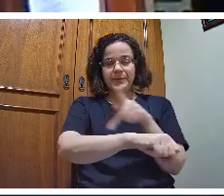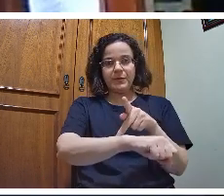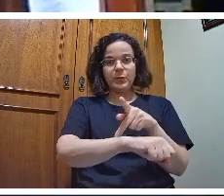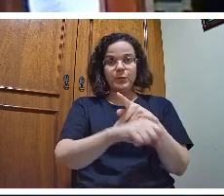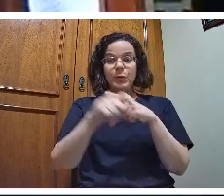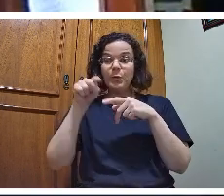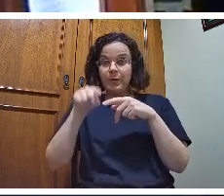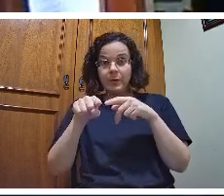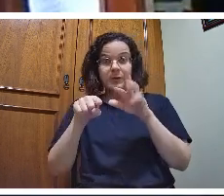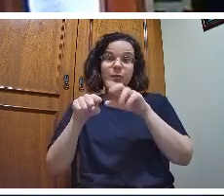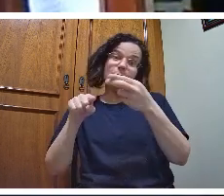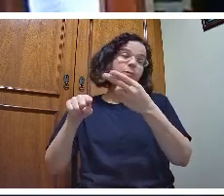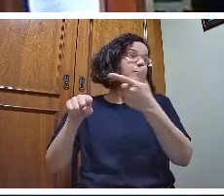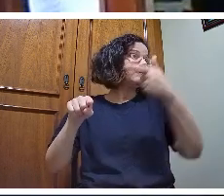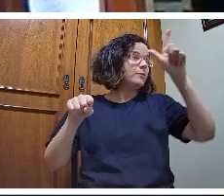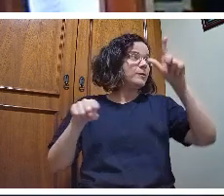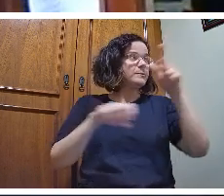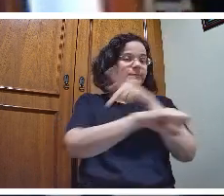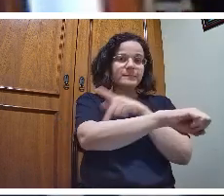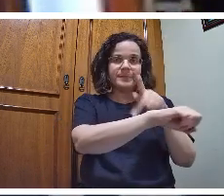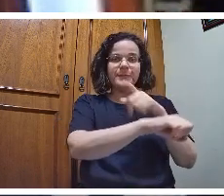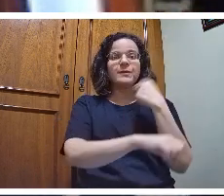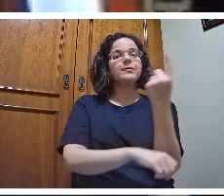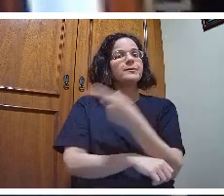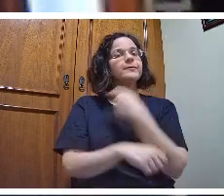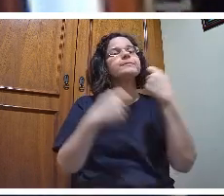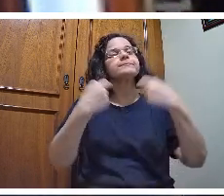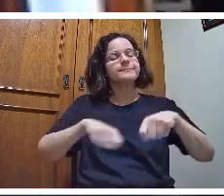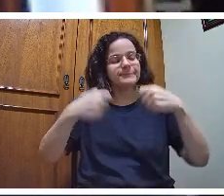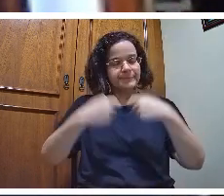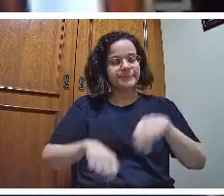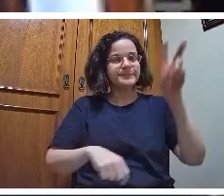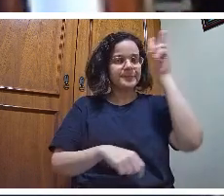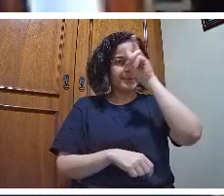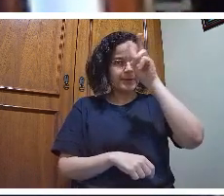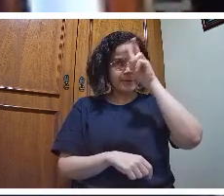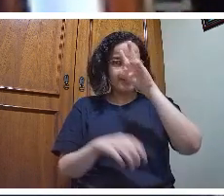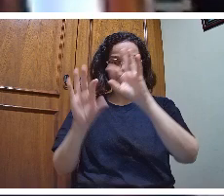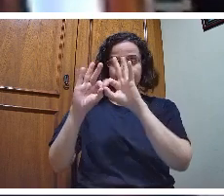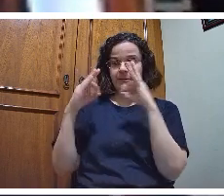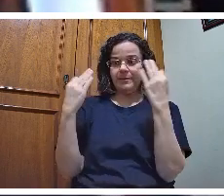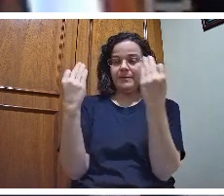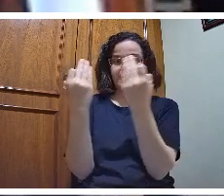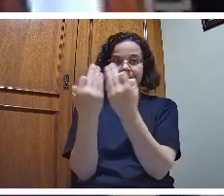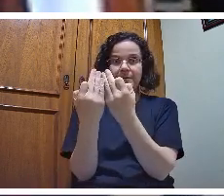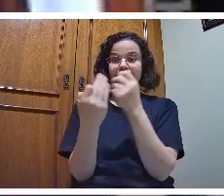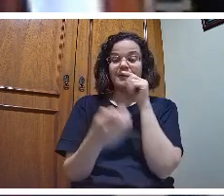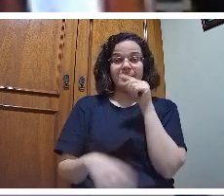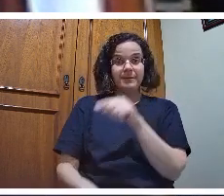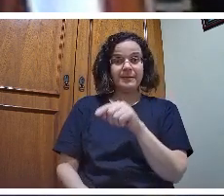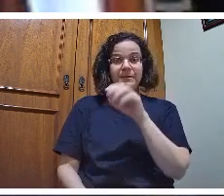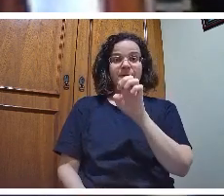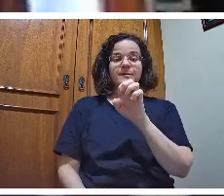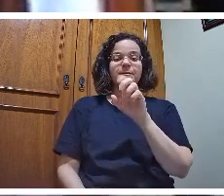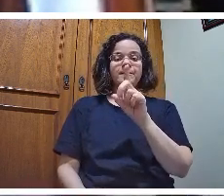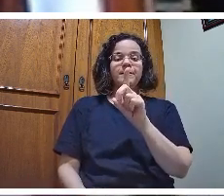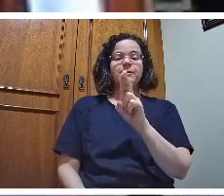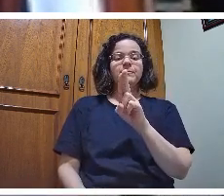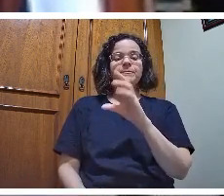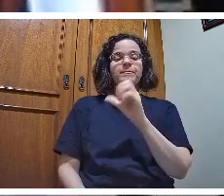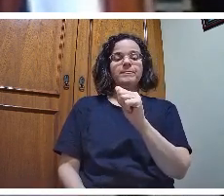esquecer que os pais são educadores, mas não são professores. Professores somos nós.